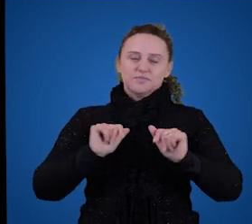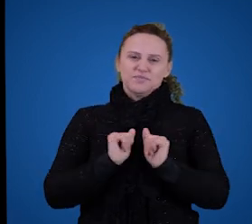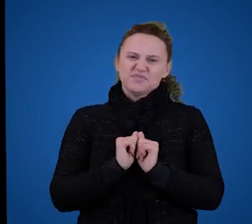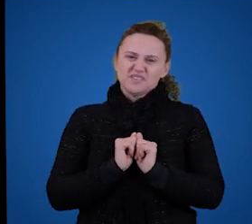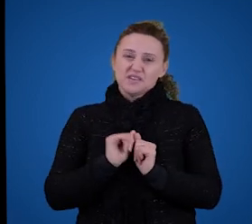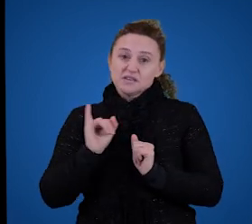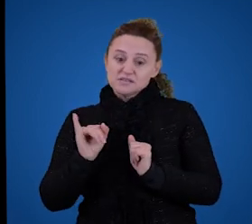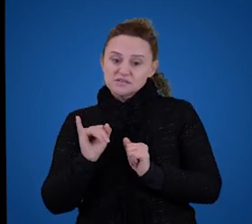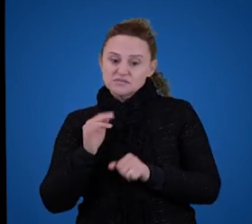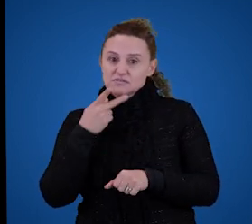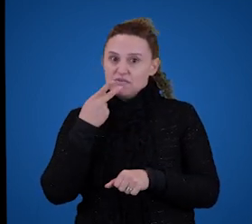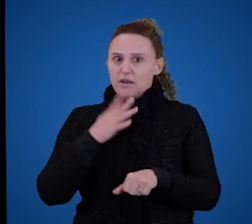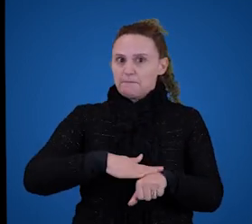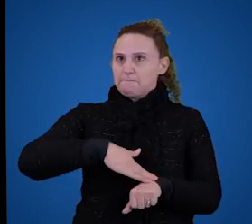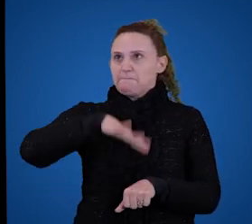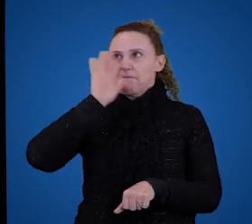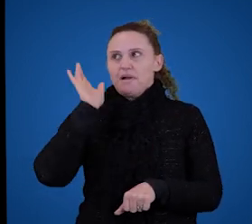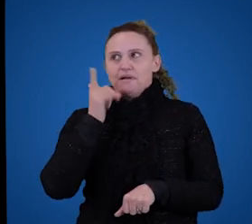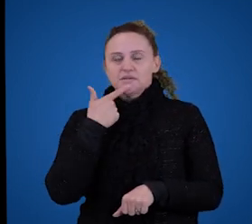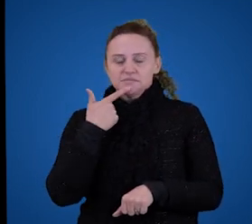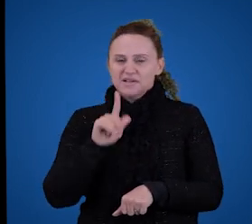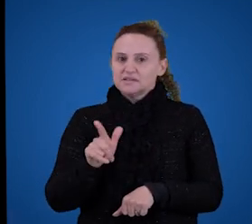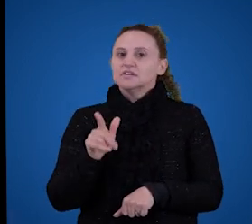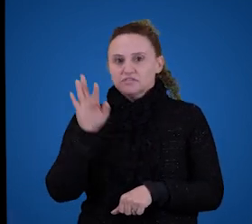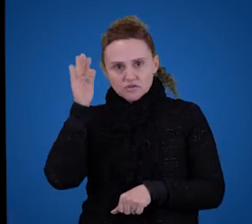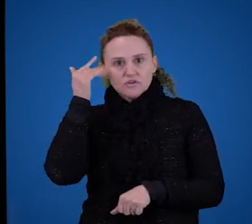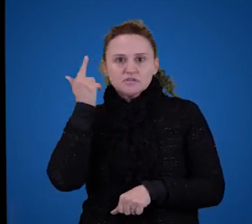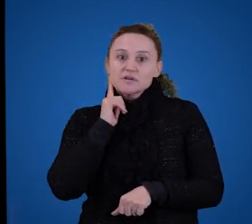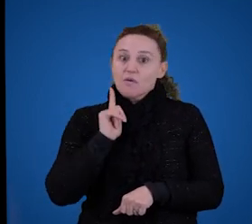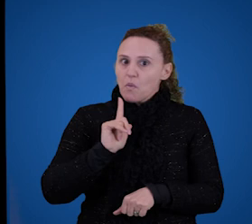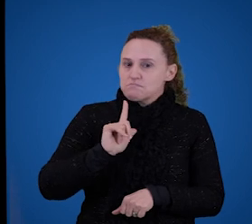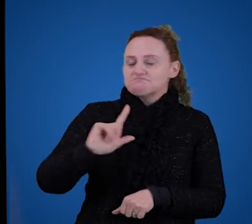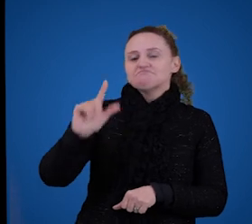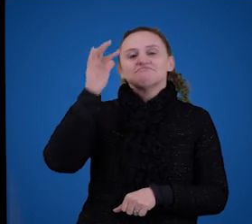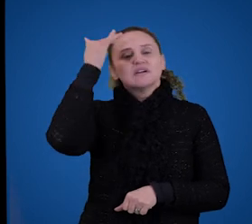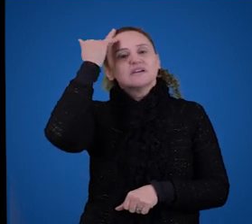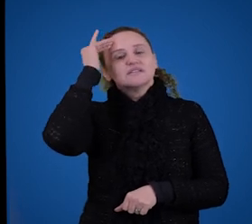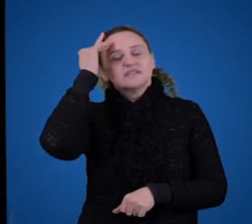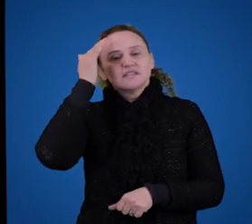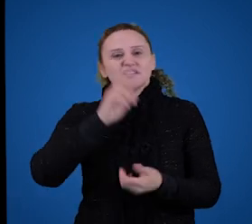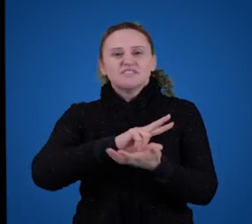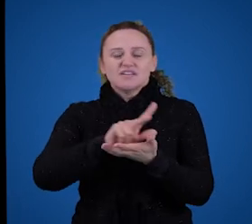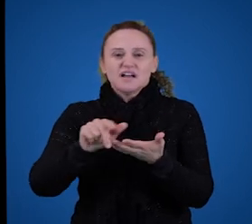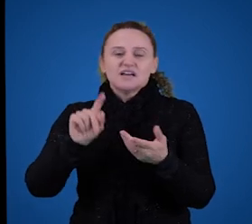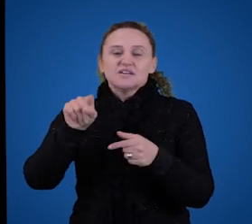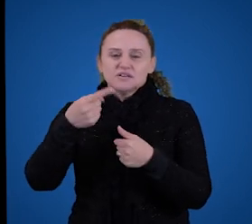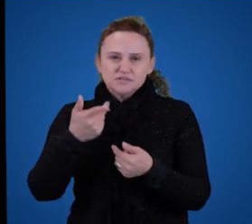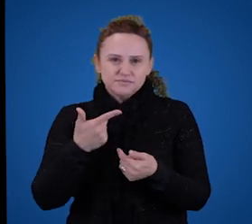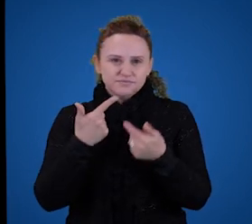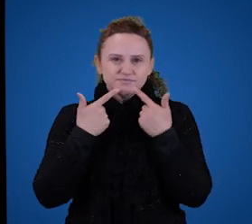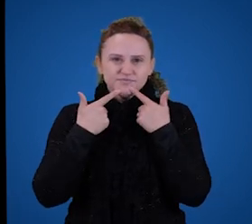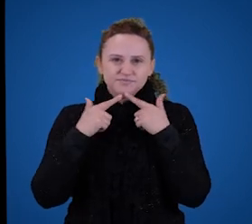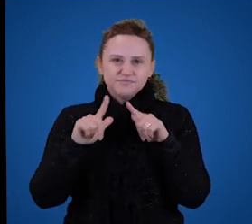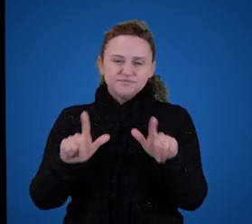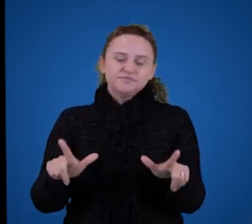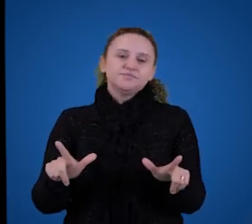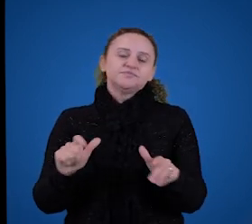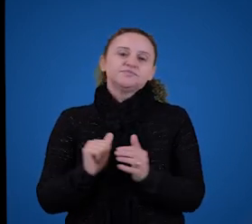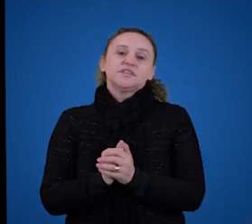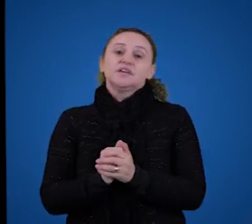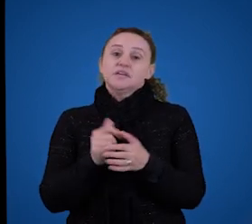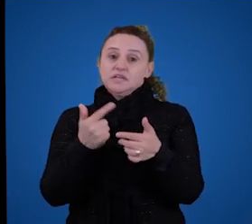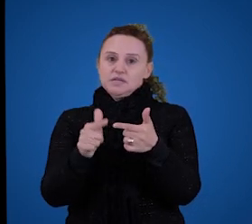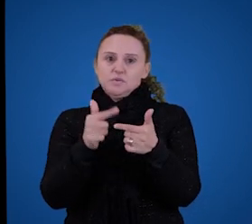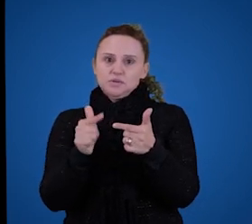mais de uma língua, você é capaz de fazer isso em várias outras línguas, né? Ou seja, compreender várias outras línguas. Então, isso é um grande